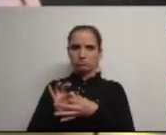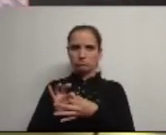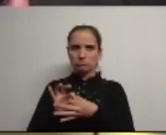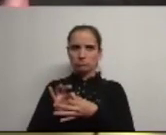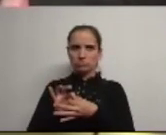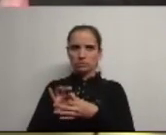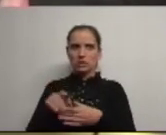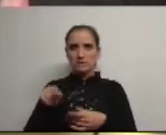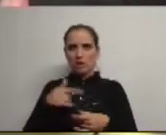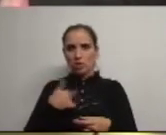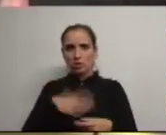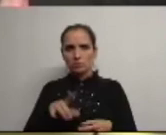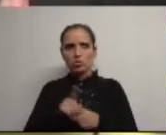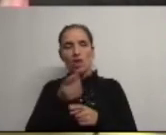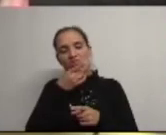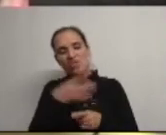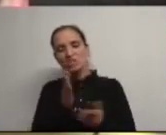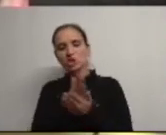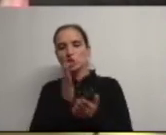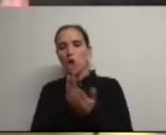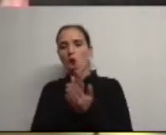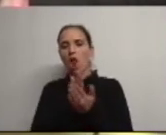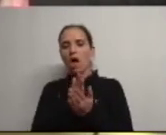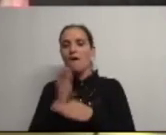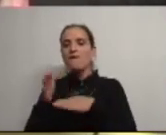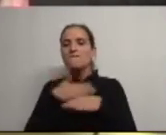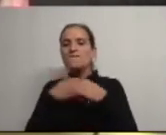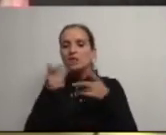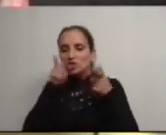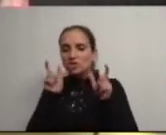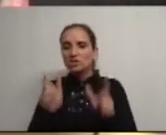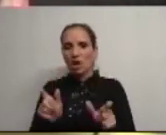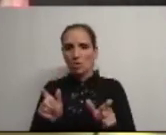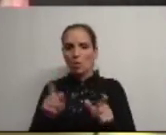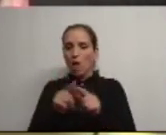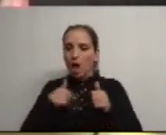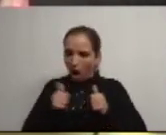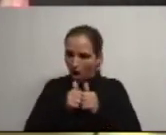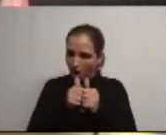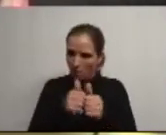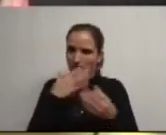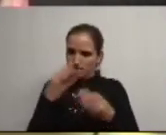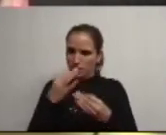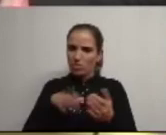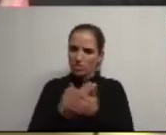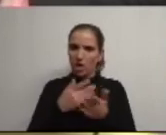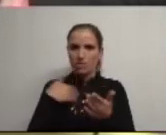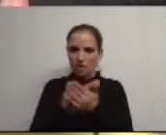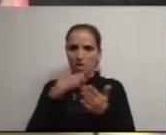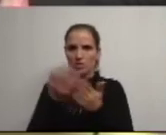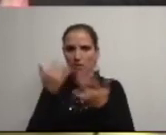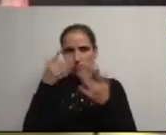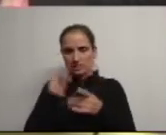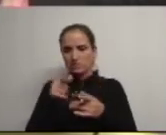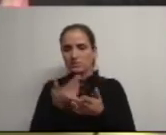é isto que nós queremos deixar a escola para que faça a gestão e queremos acompanhar obviamente e dar-lhes meios para isso mas